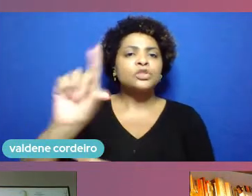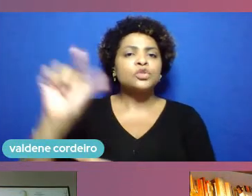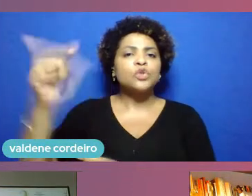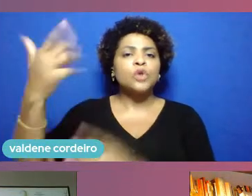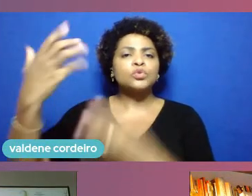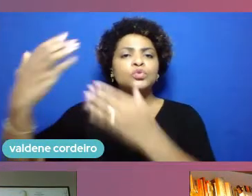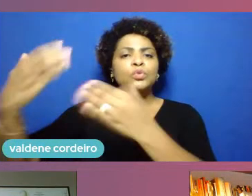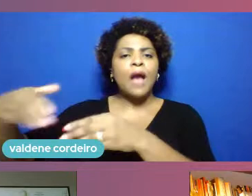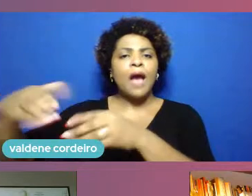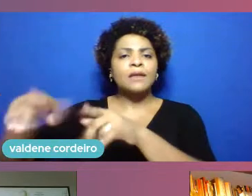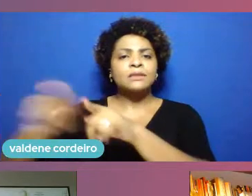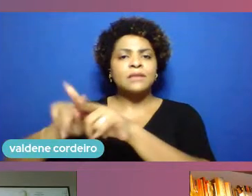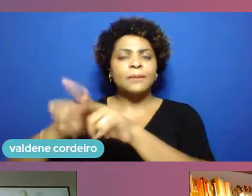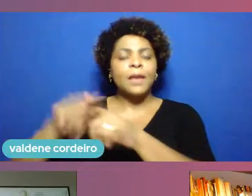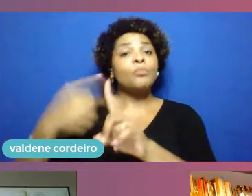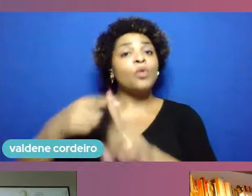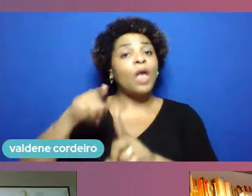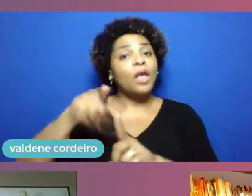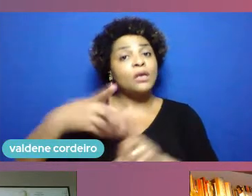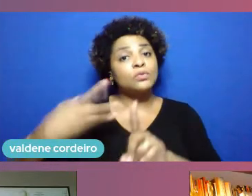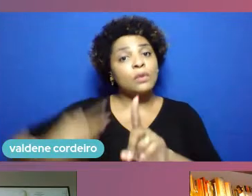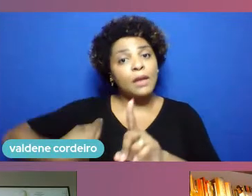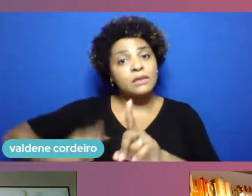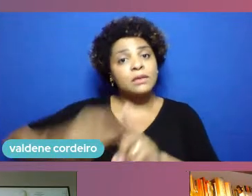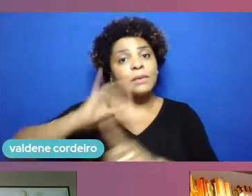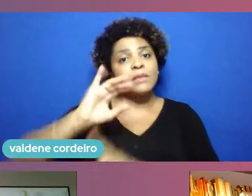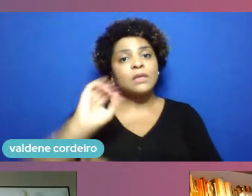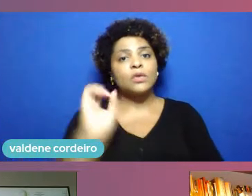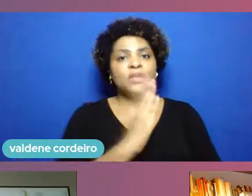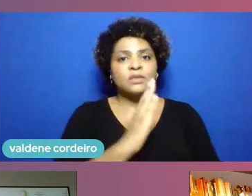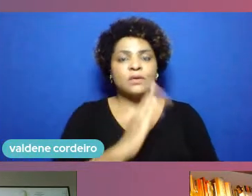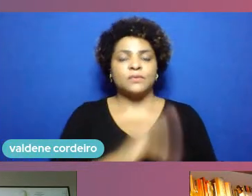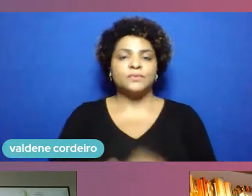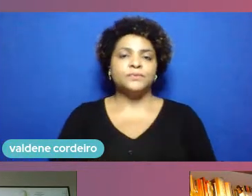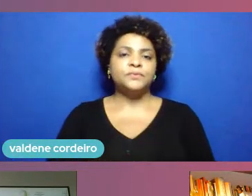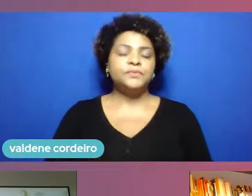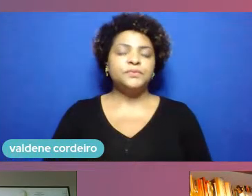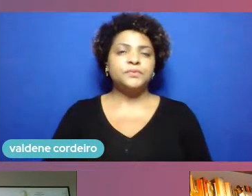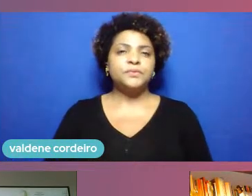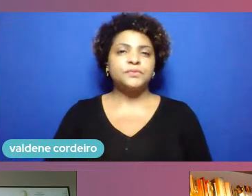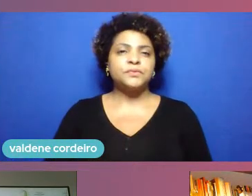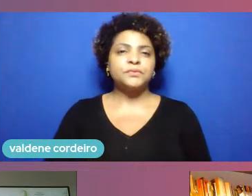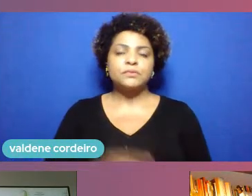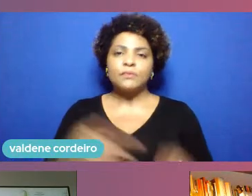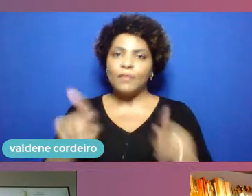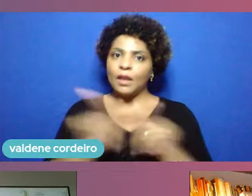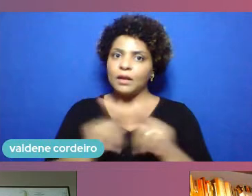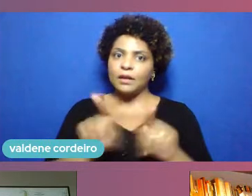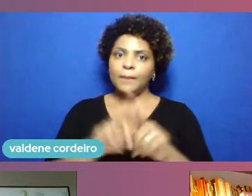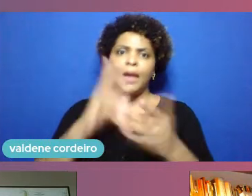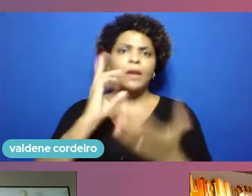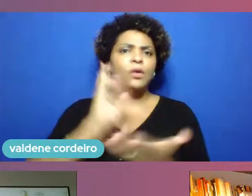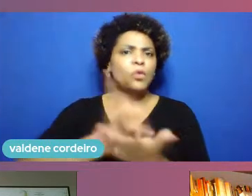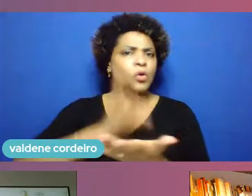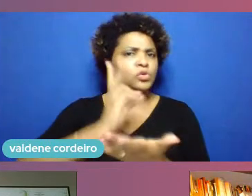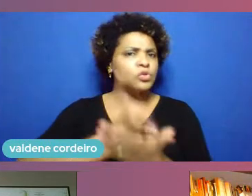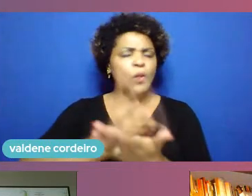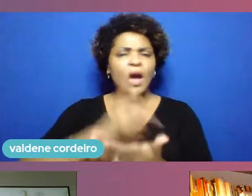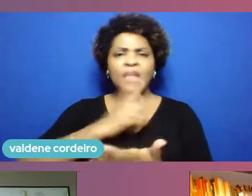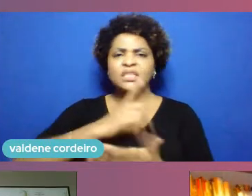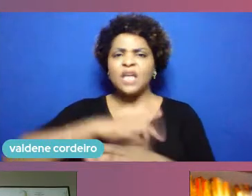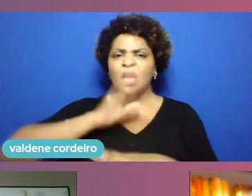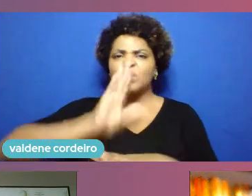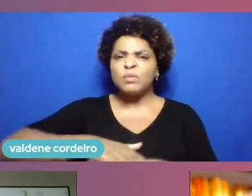parte dessa dinâmica de inovação além de continuar ganhando performance e melhoria